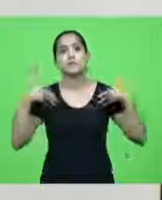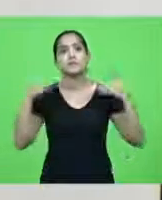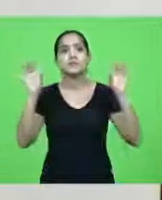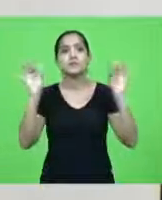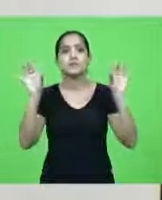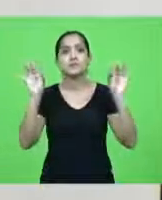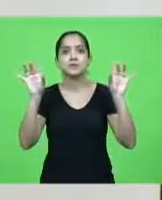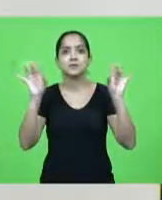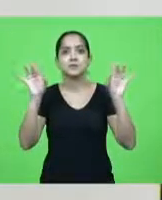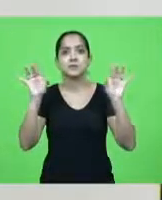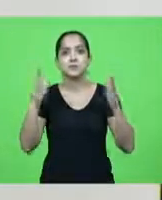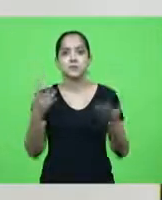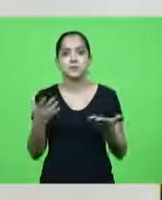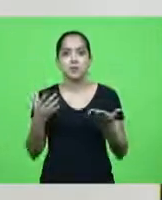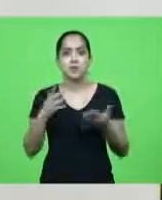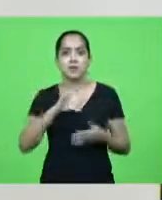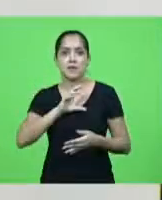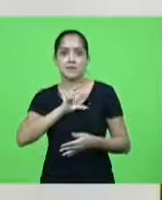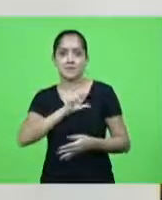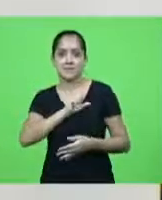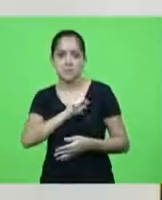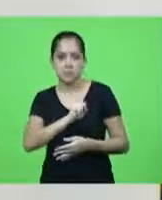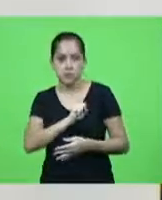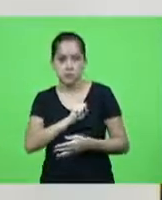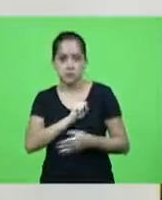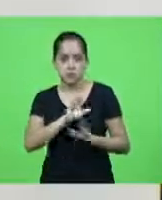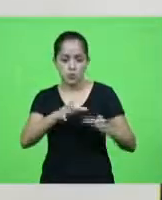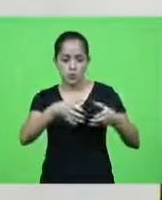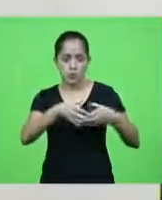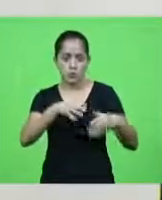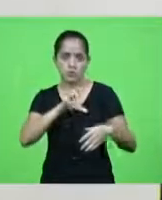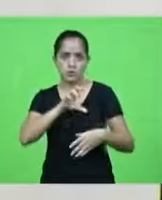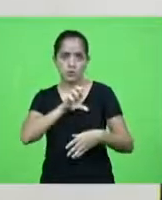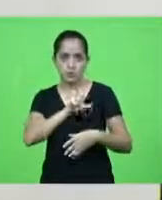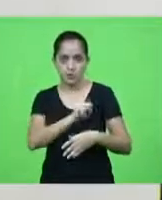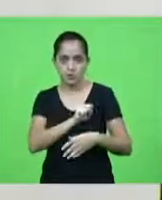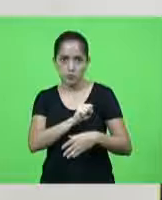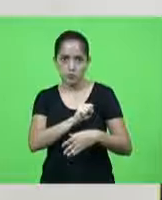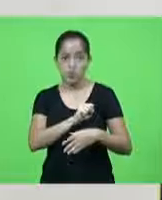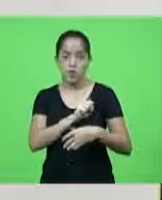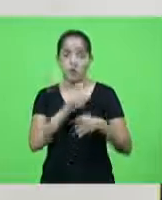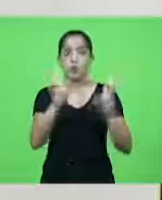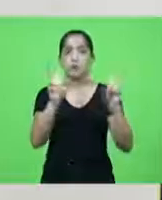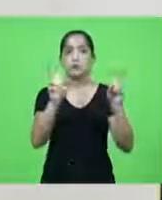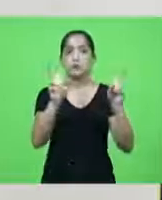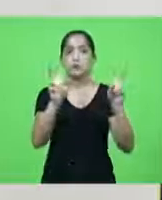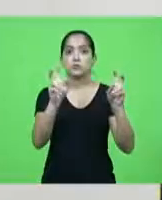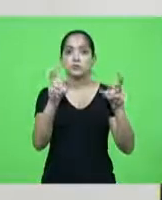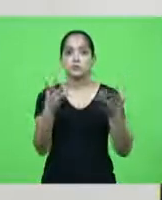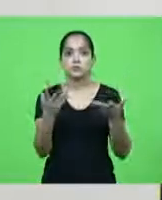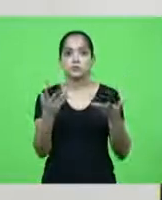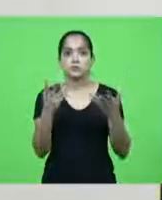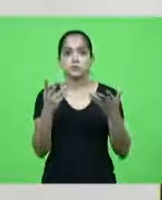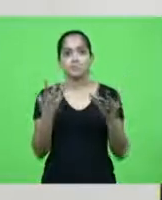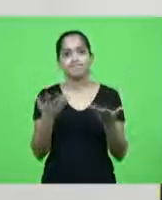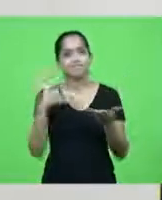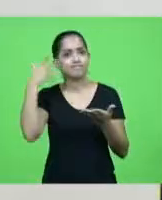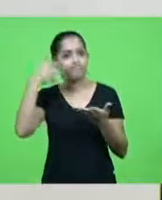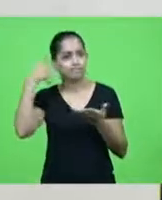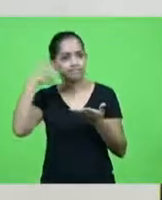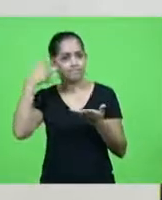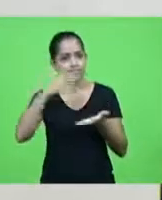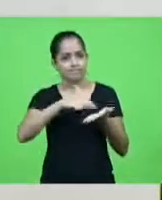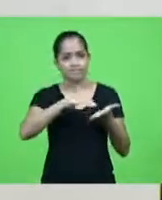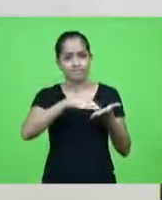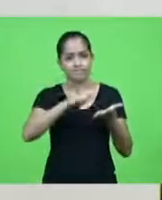ao pessoal do SAMU hoje nós tivemos aqui o assunto para mim não valeu porque aquele discurso do secretário